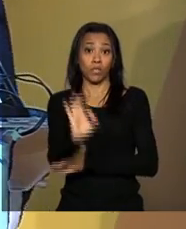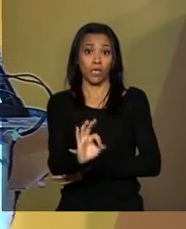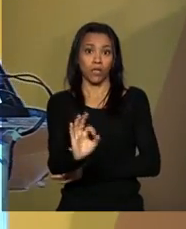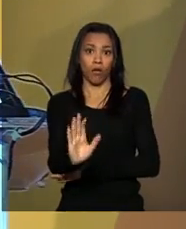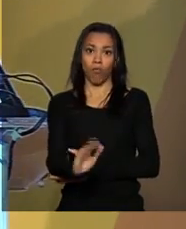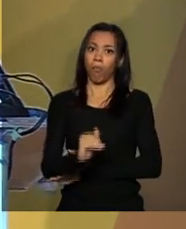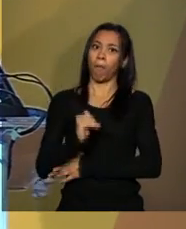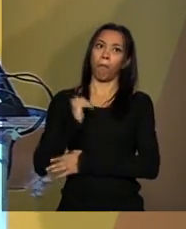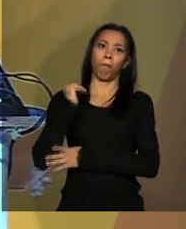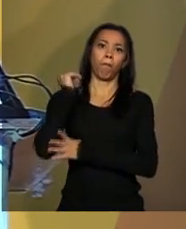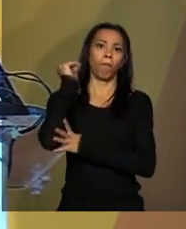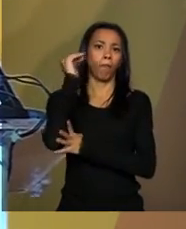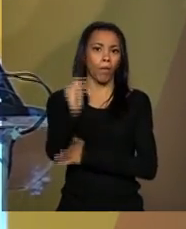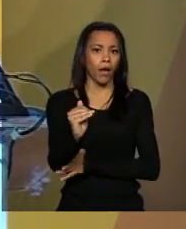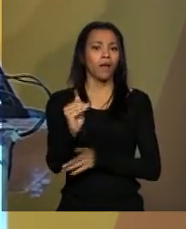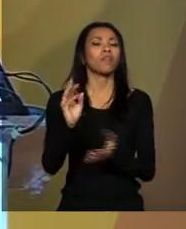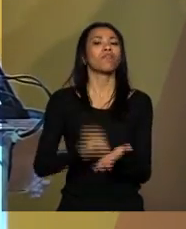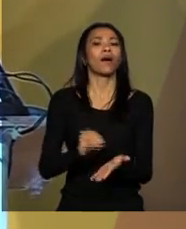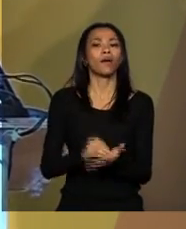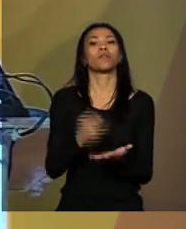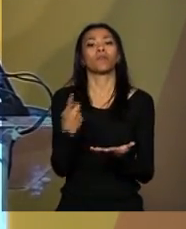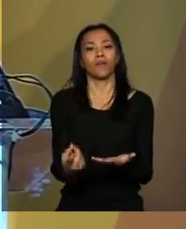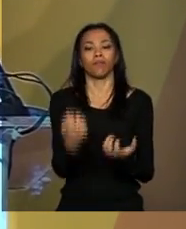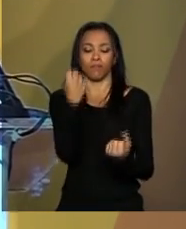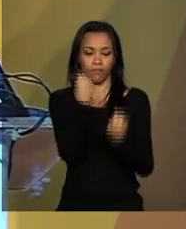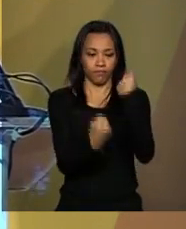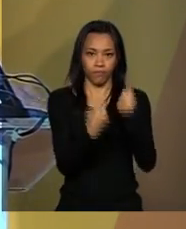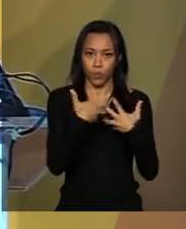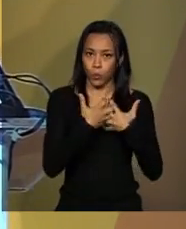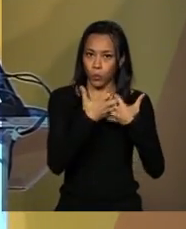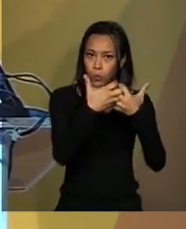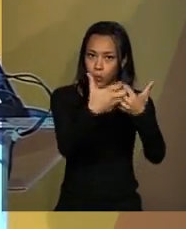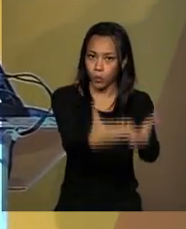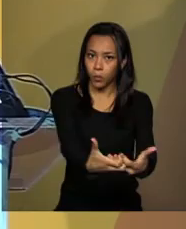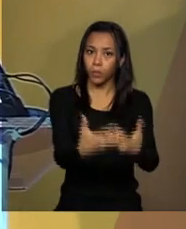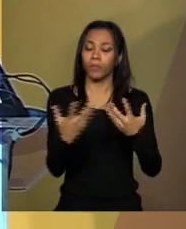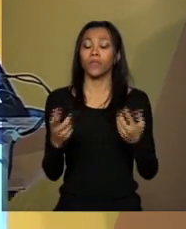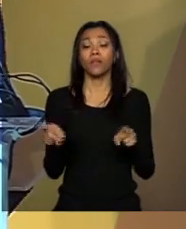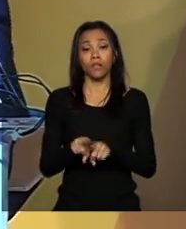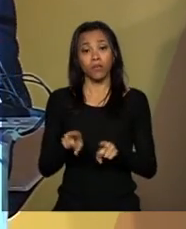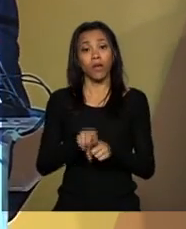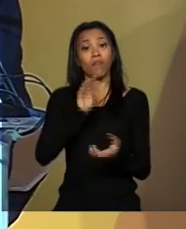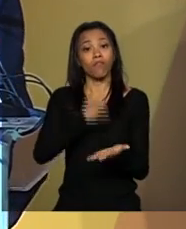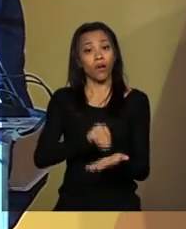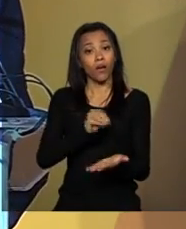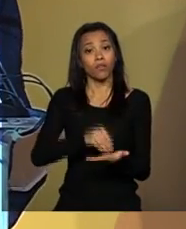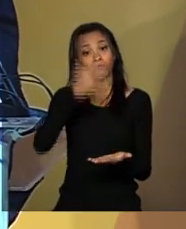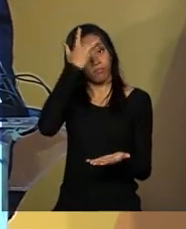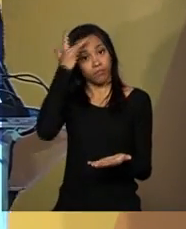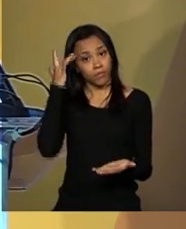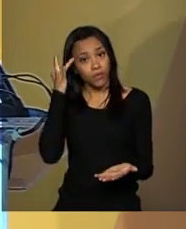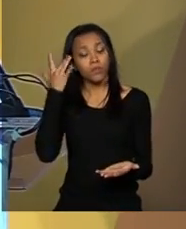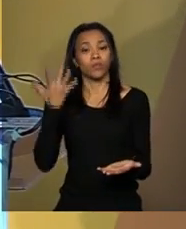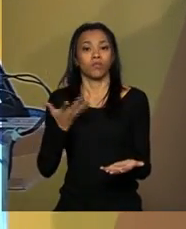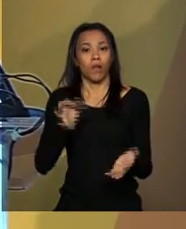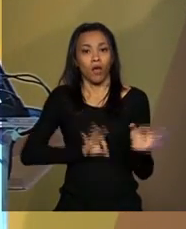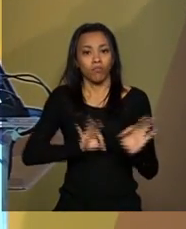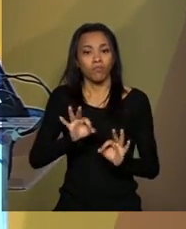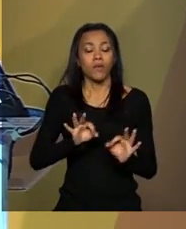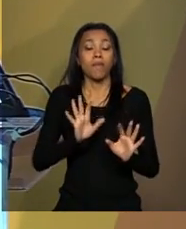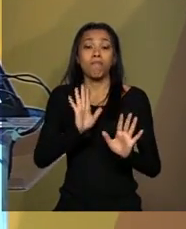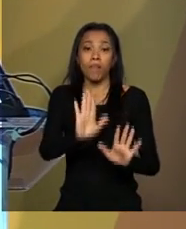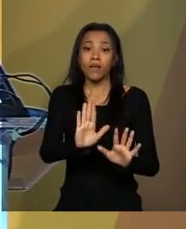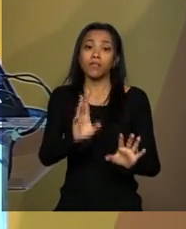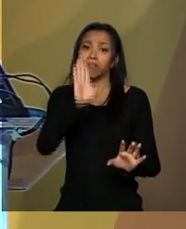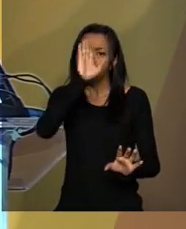demanda por transporte de carga e também por transporte de pessoas, mas, sobretudo,